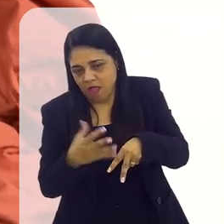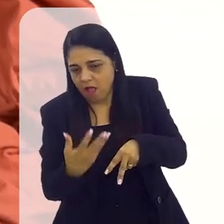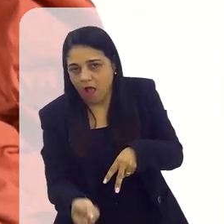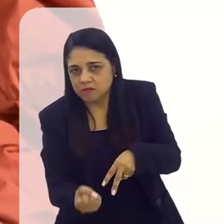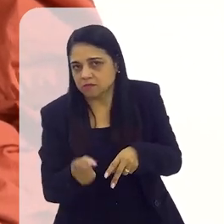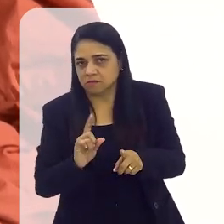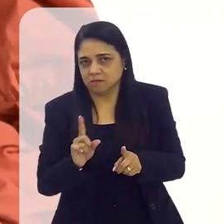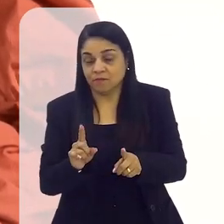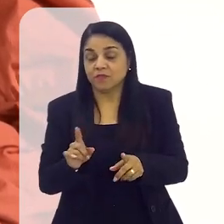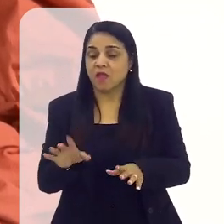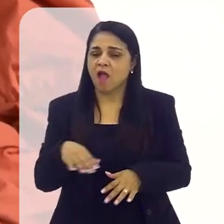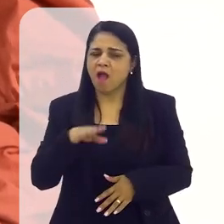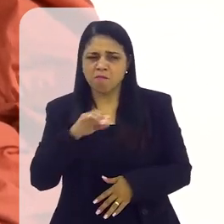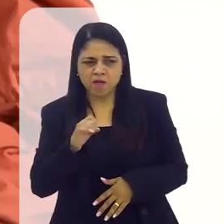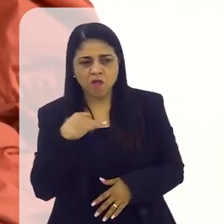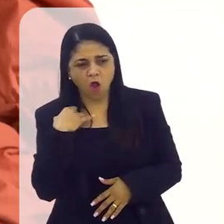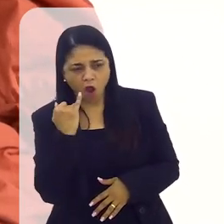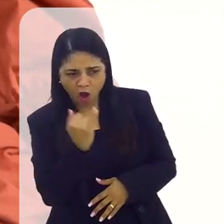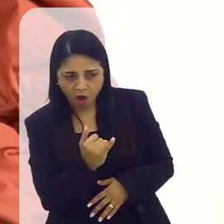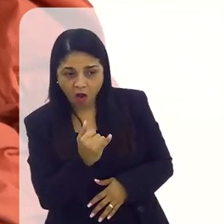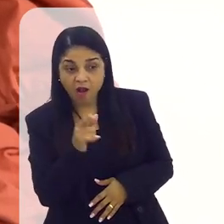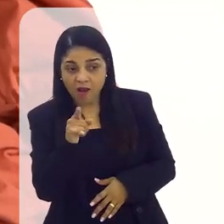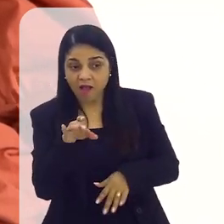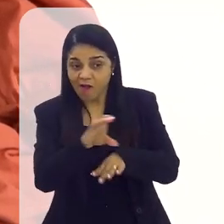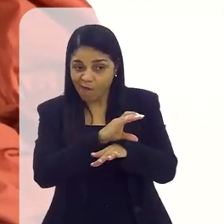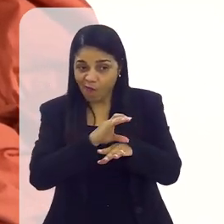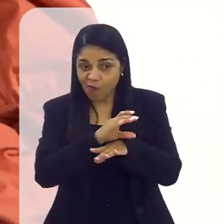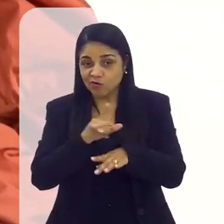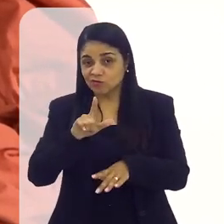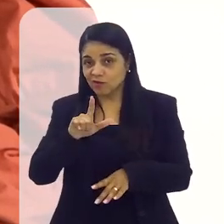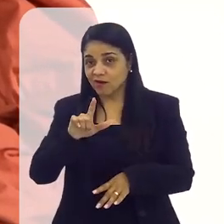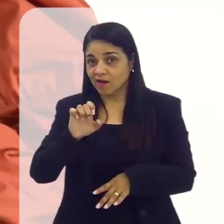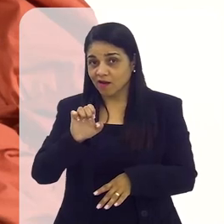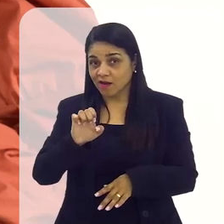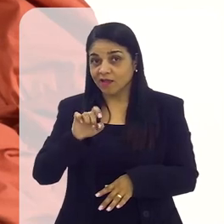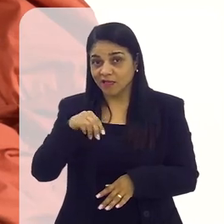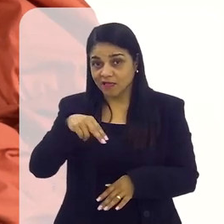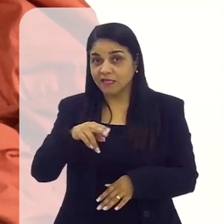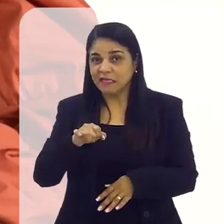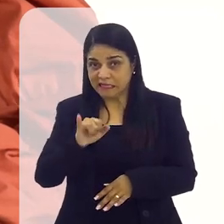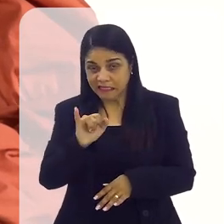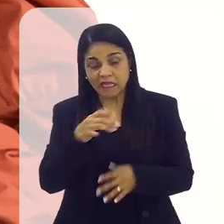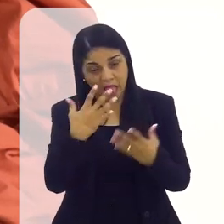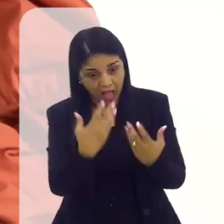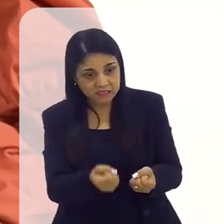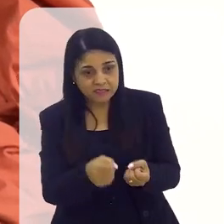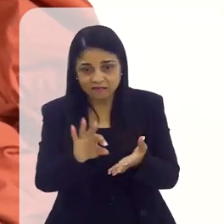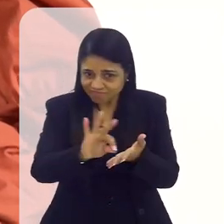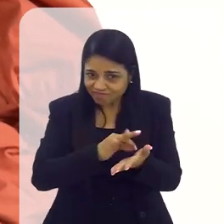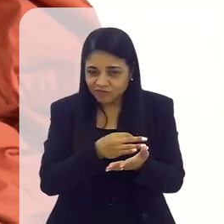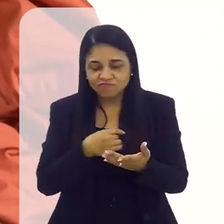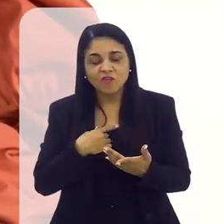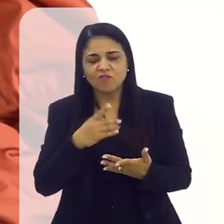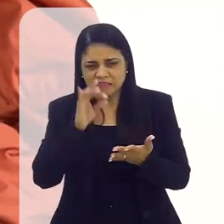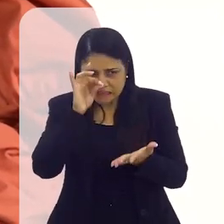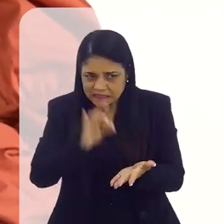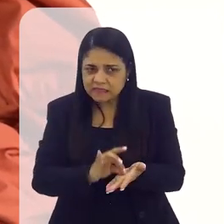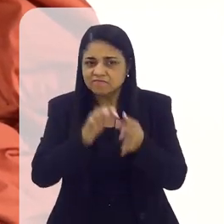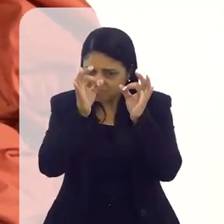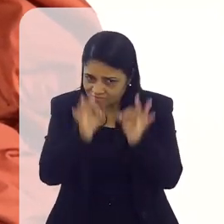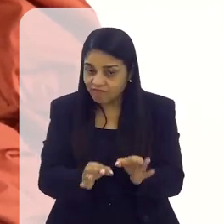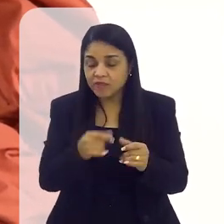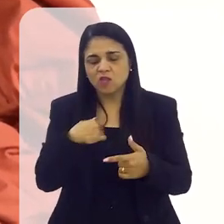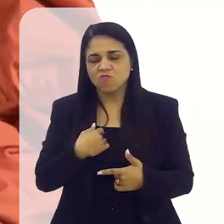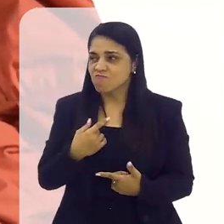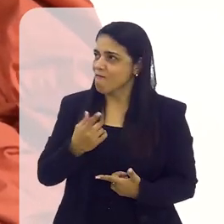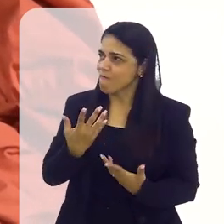gostam. Aí a mãe falou para ele assim, mas lá no curso da Leni ela vai te aceitar. Eu tenho certeza. Ele não, não vai, eu